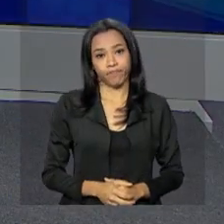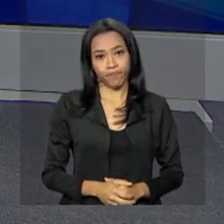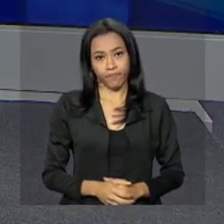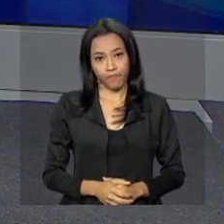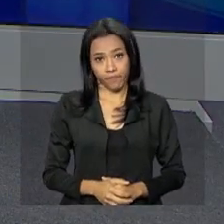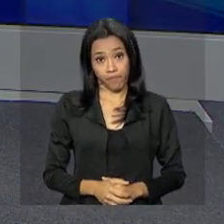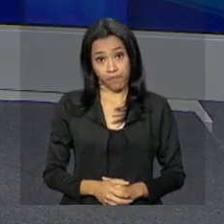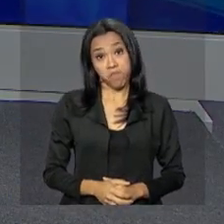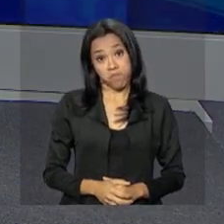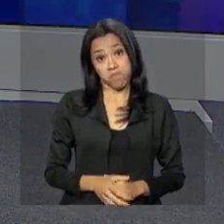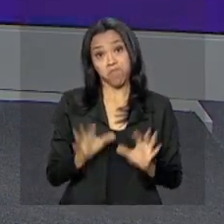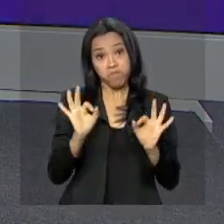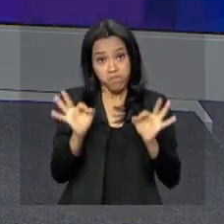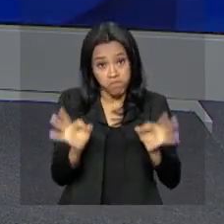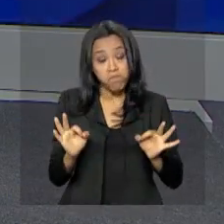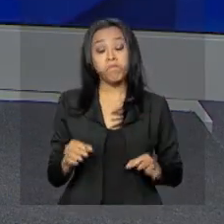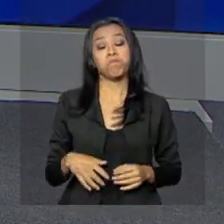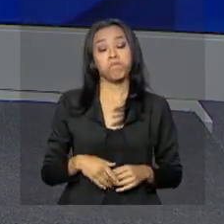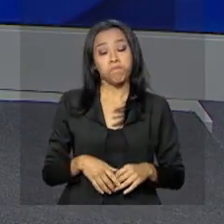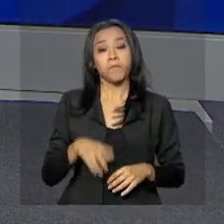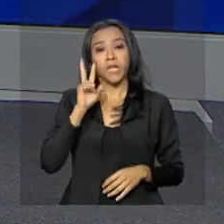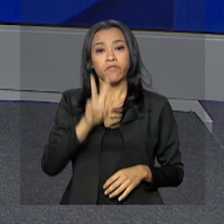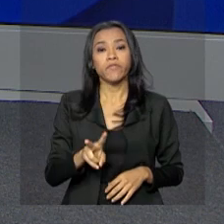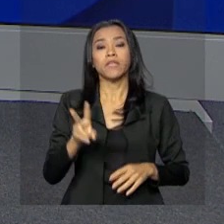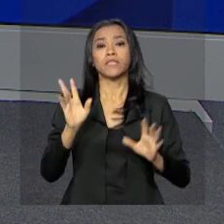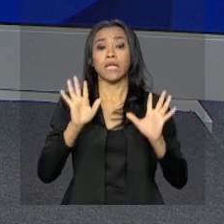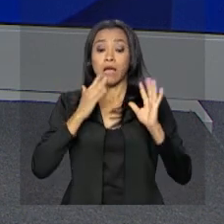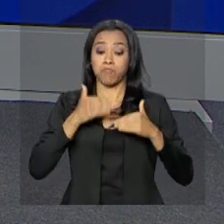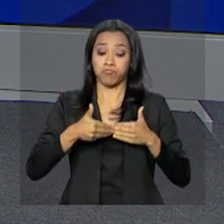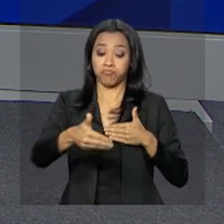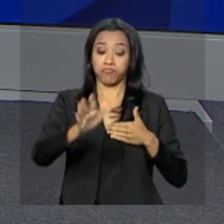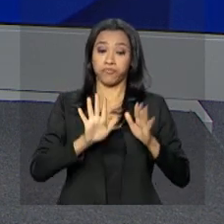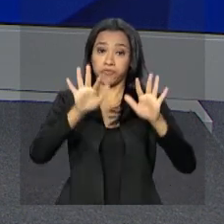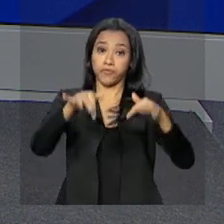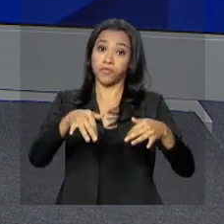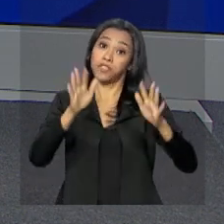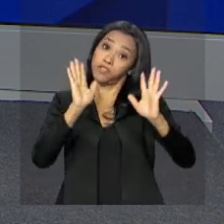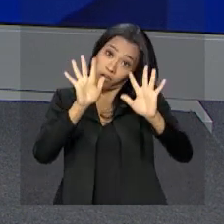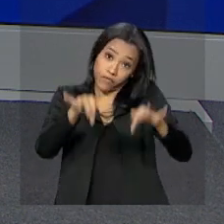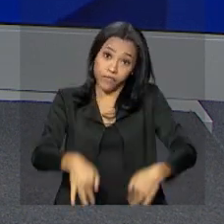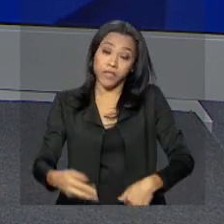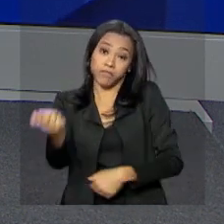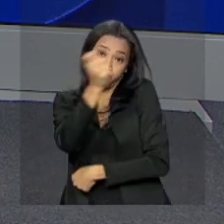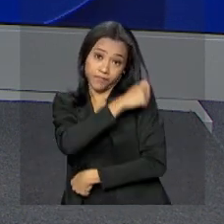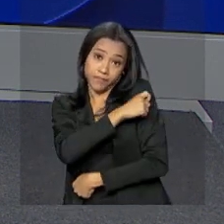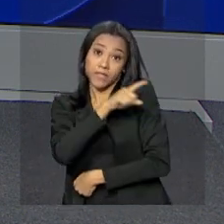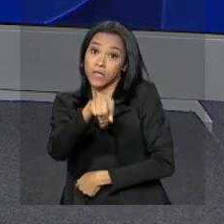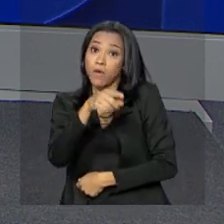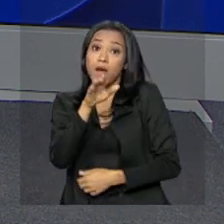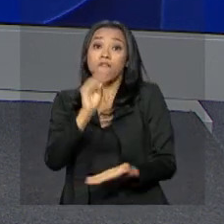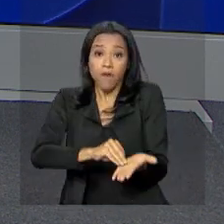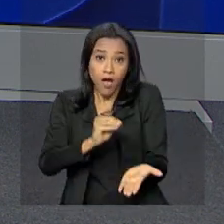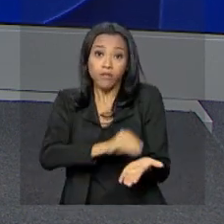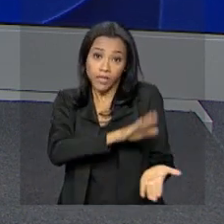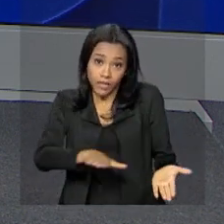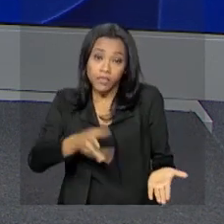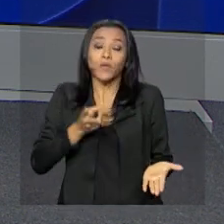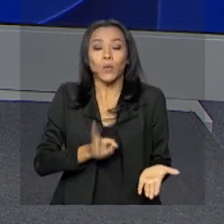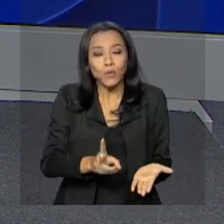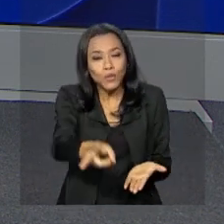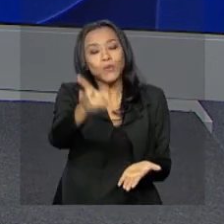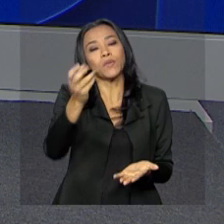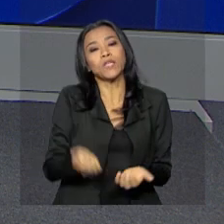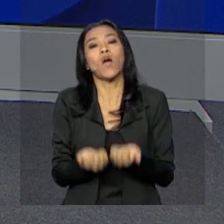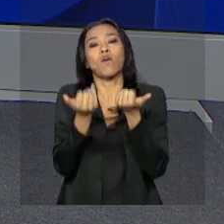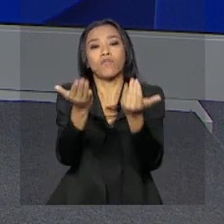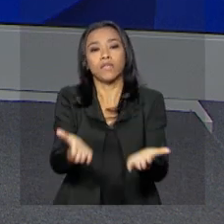Com certeza. A gente viu aí na reportagem, a campanha está terminando, mas tem muita criança que ainda não se imunizou. Então, as vacinas vão continuar a ser